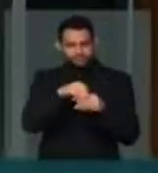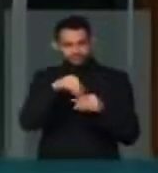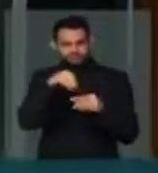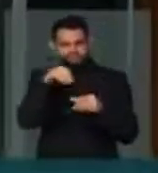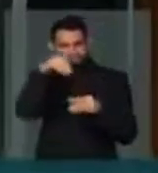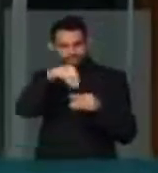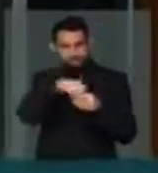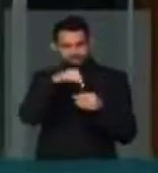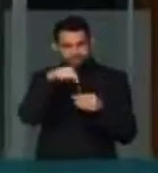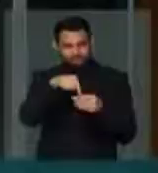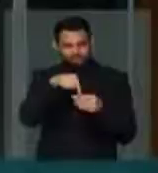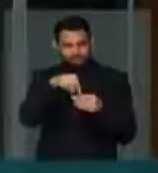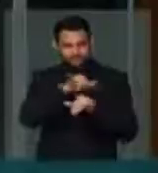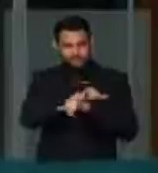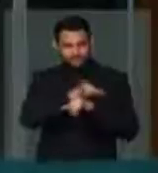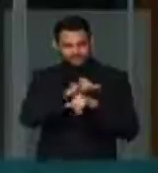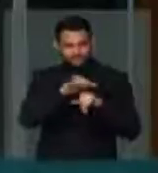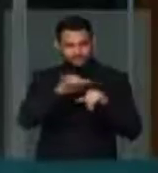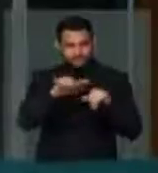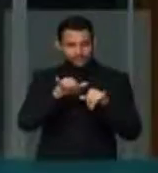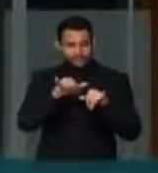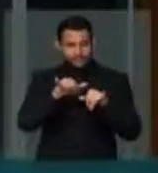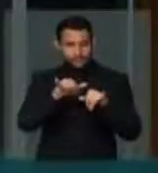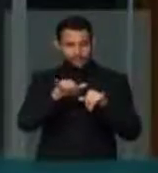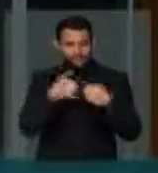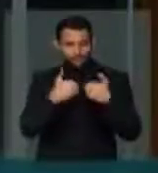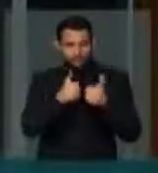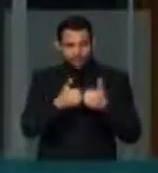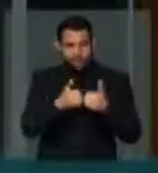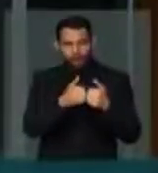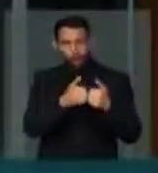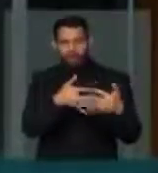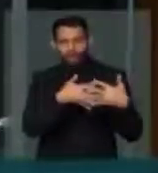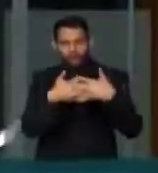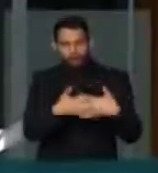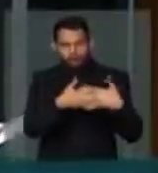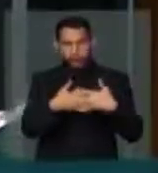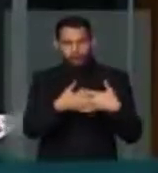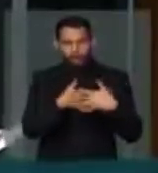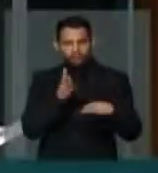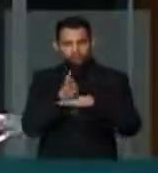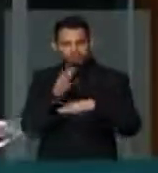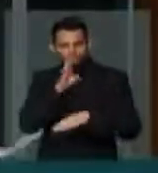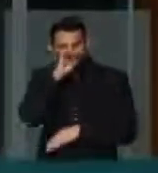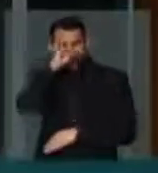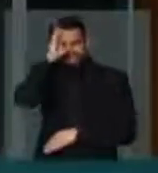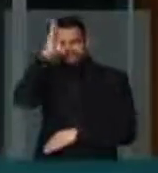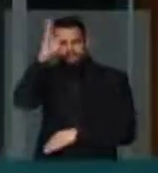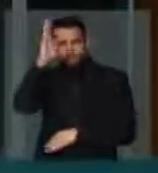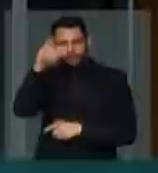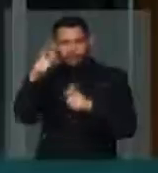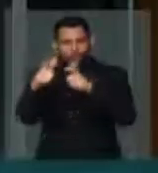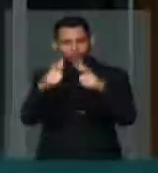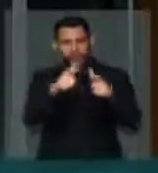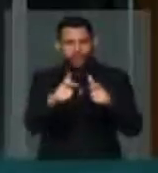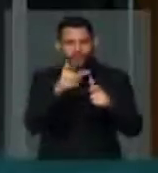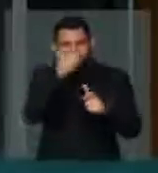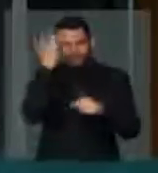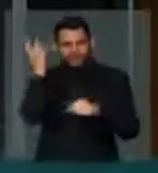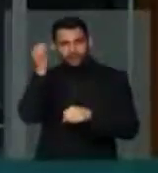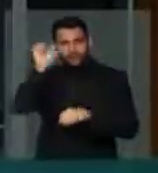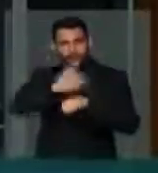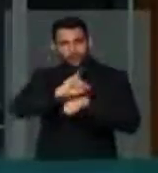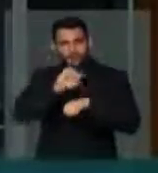nos porta-malas dos ônibus, dos caminhões, à noite, para chegar nas principais mesas das